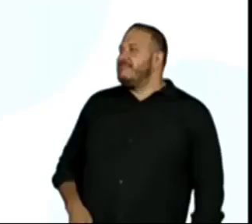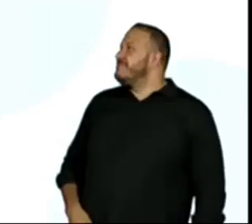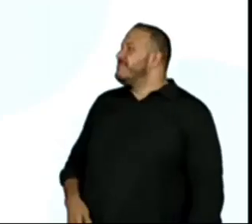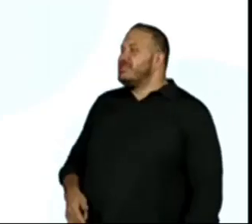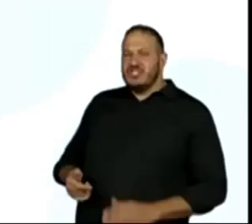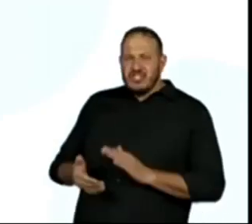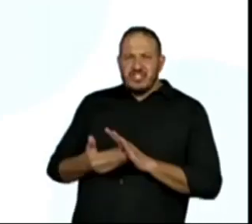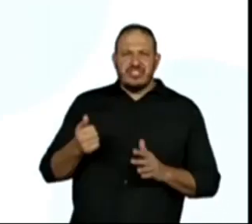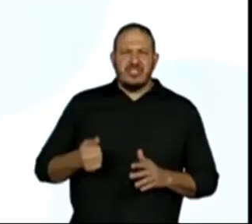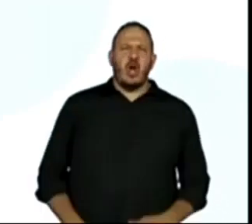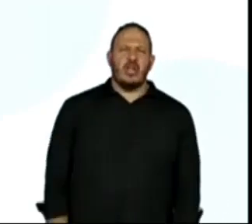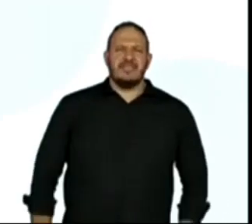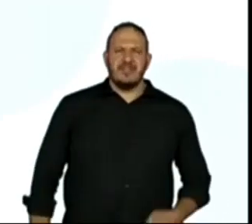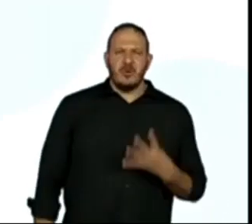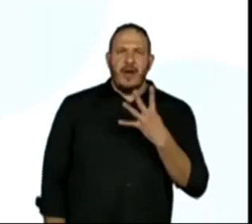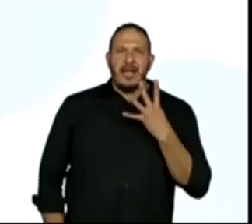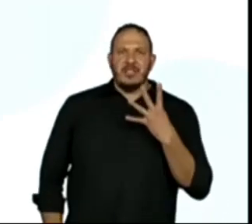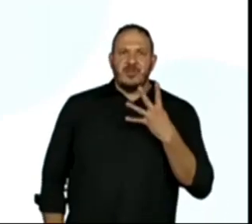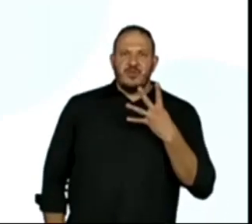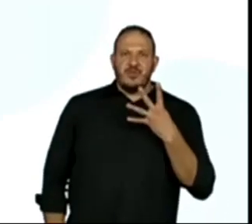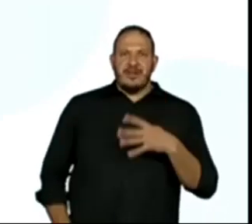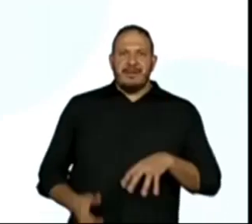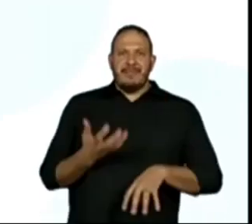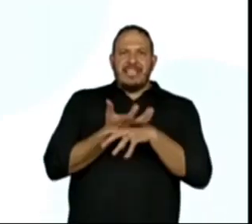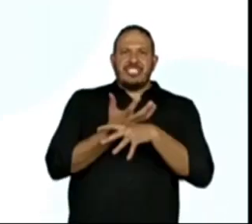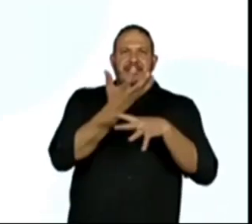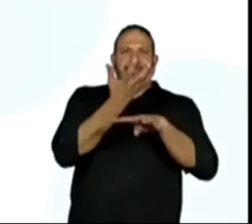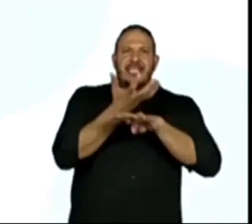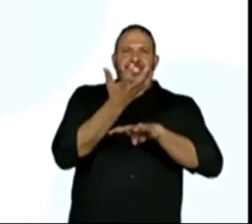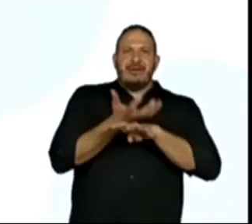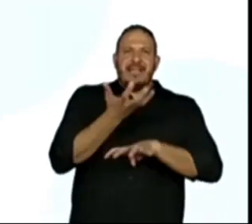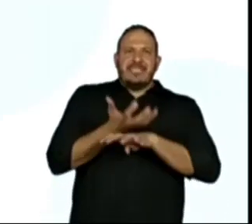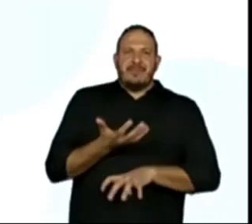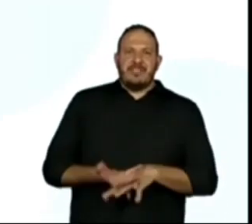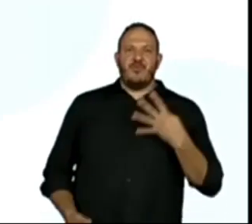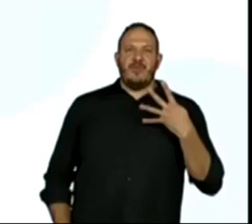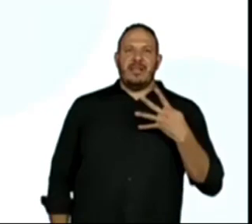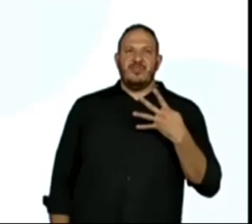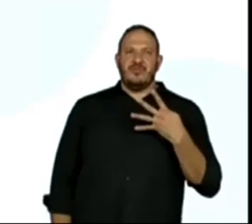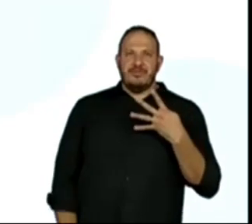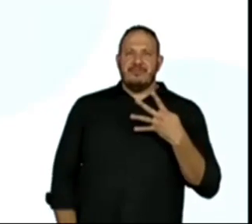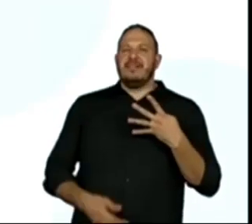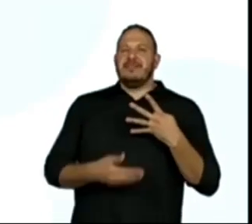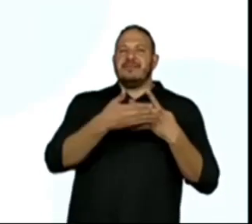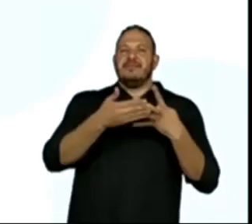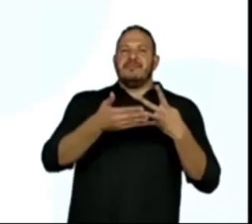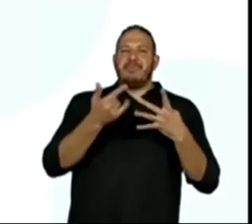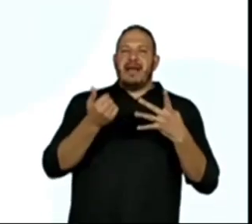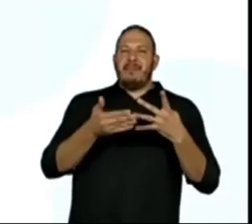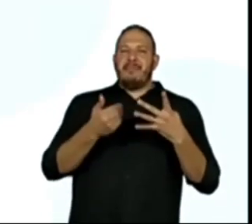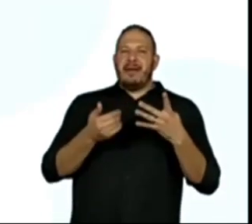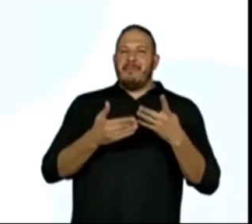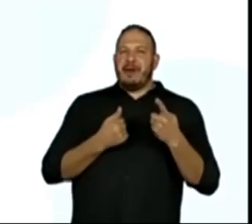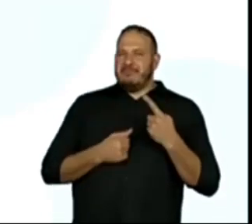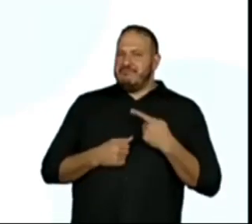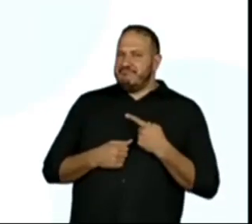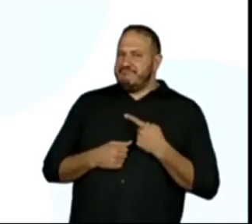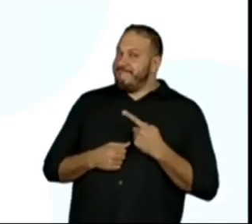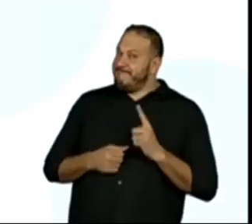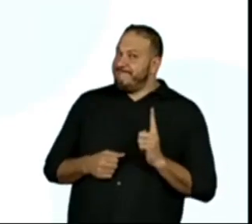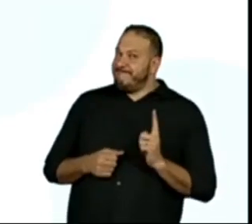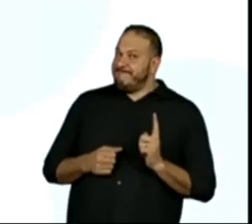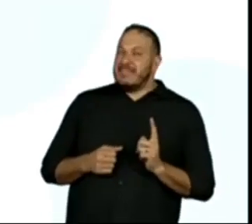o abacaxi. Tem abacaxi demais, né? Então, a gente... Tira o abacaxi. Maravilhoso. Agora,